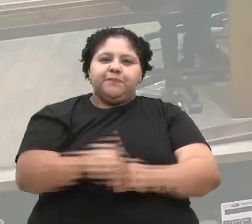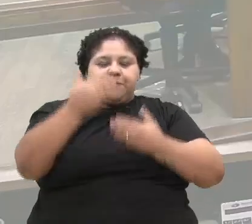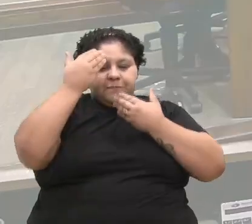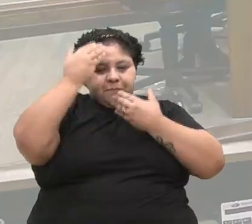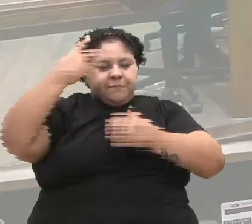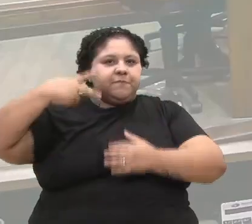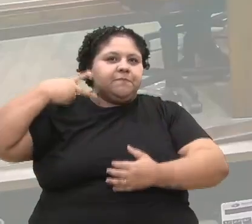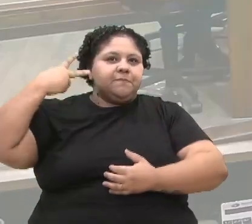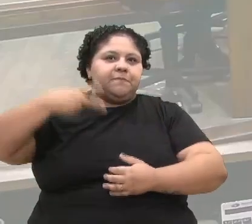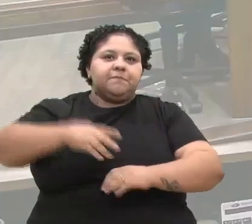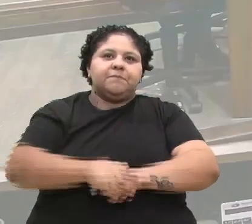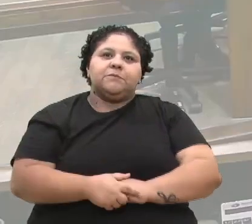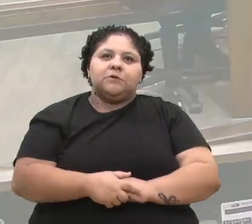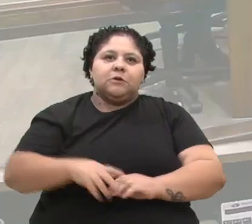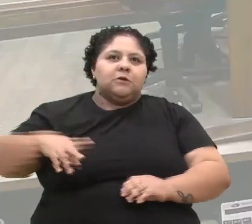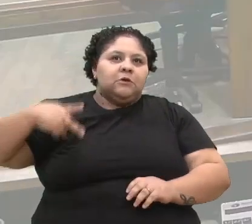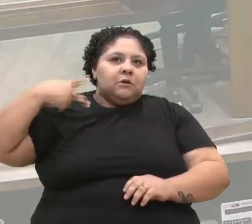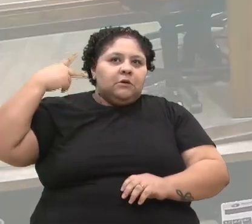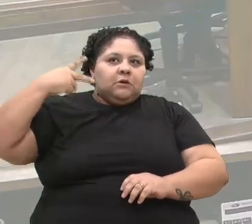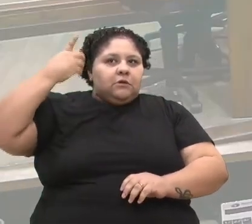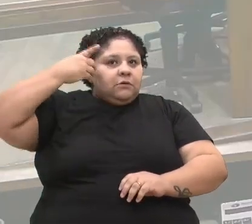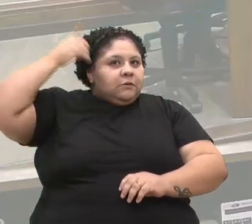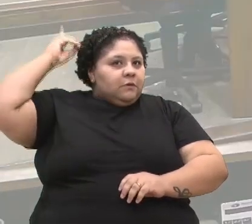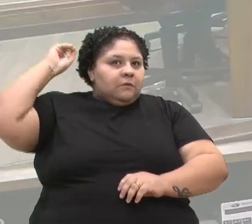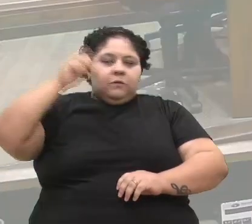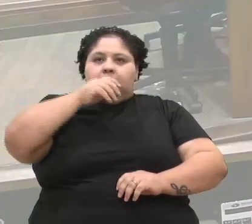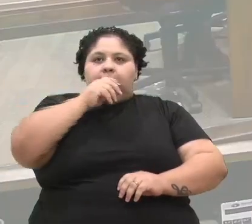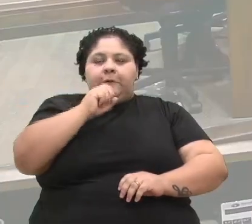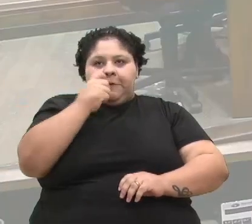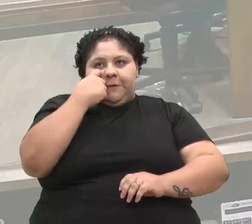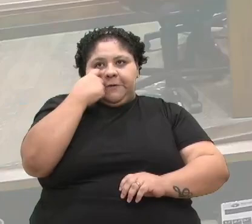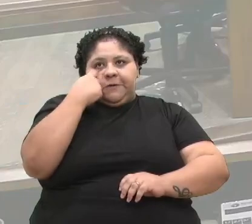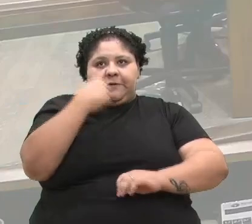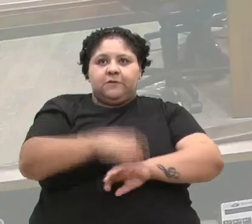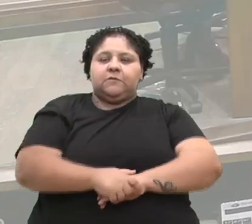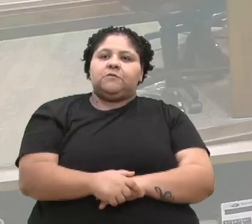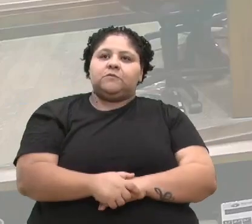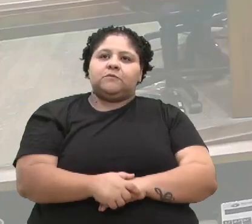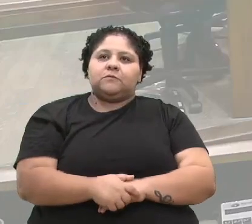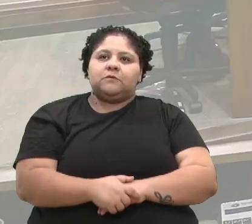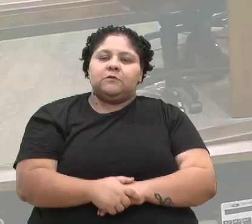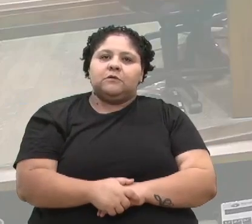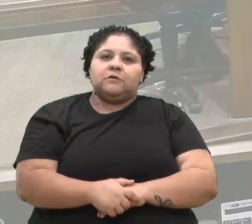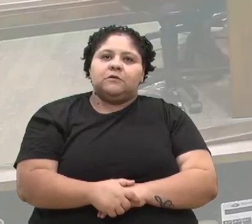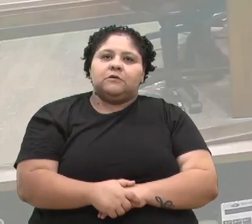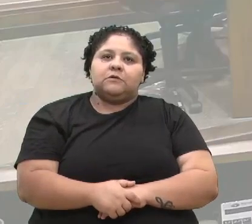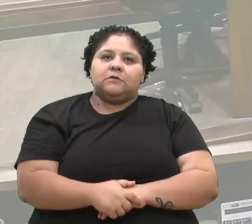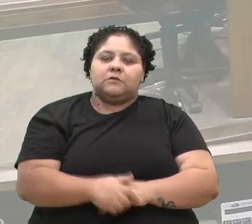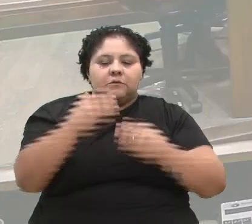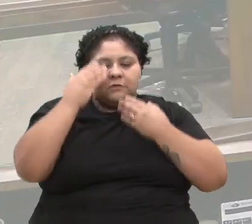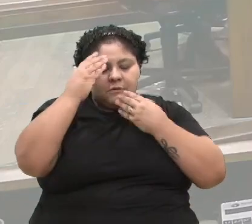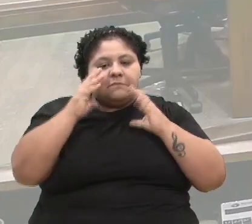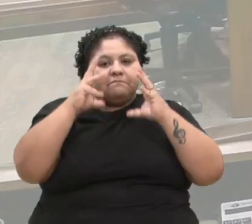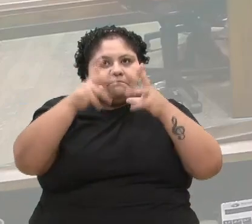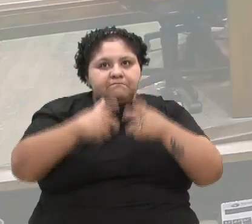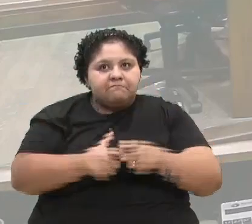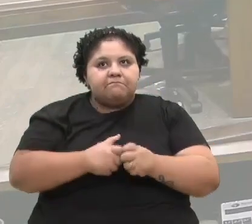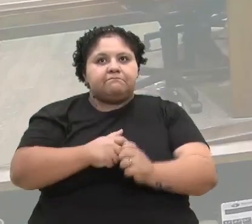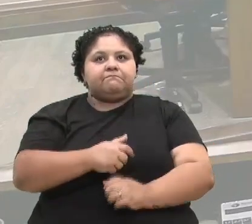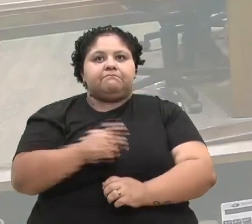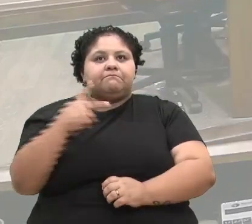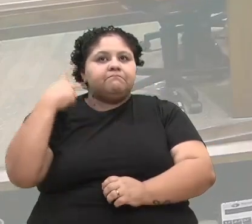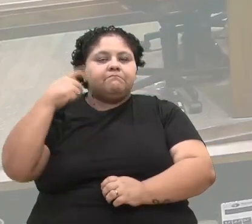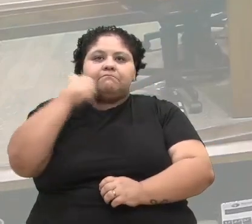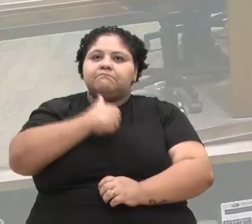vereadora. Vereador Lucas Dio. Obrigado, presidente, nobres colegas, todos que nos assistem. Queria fazer uma